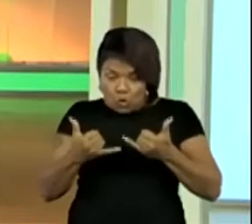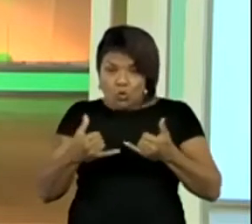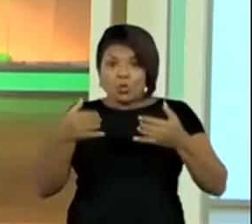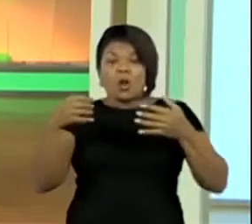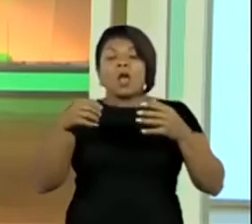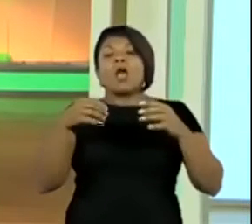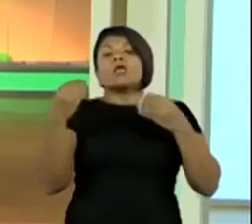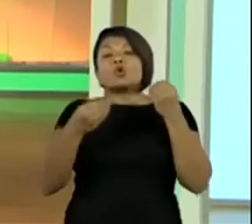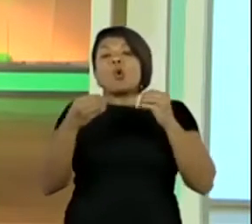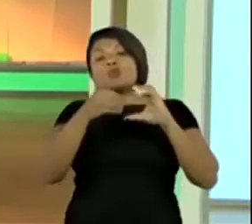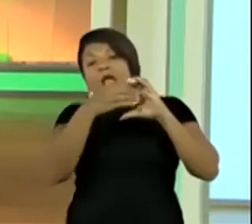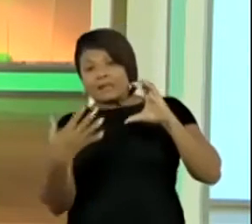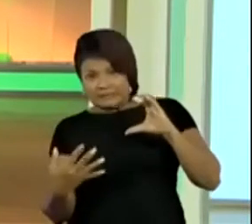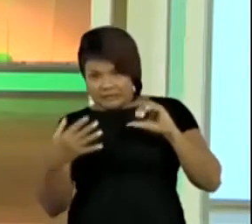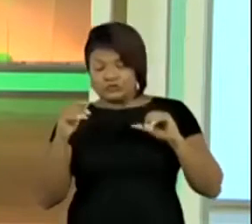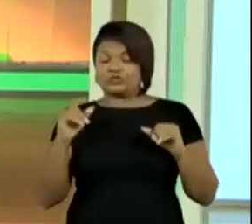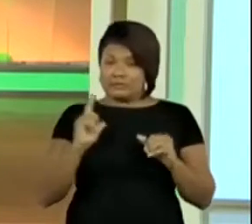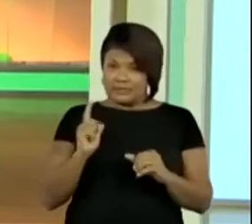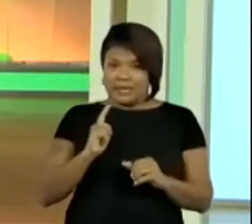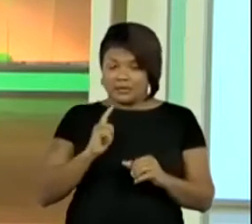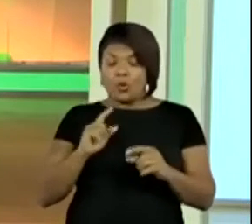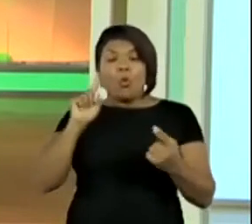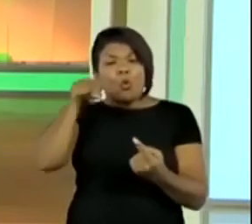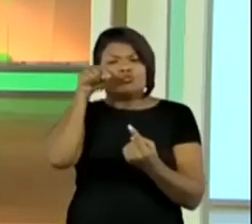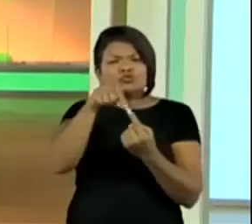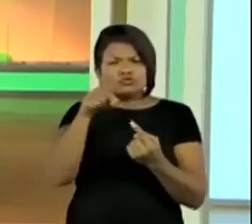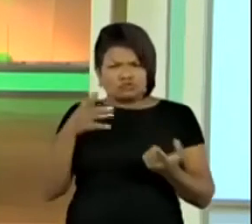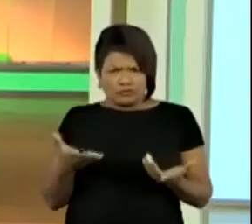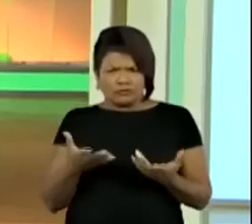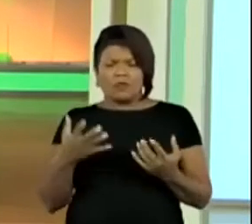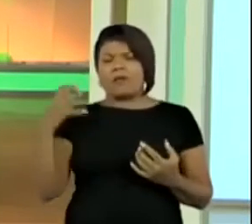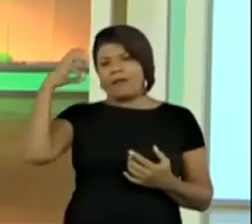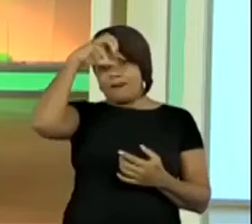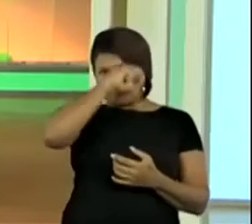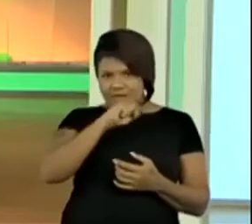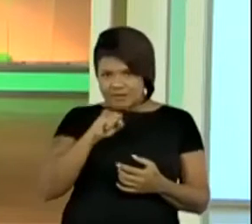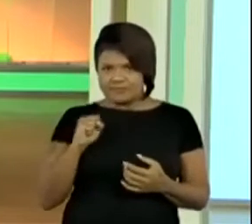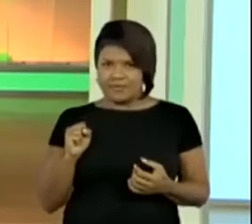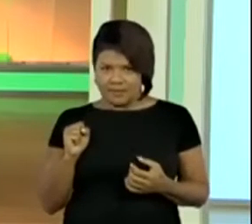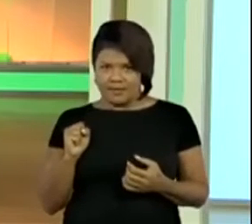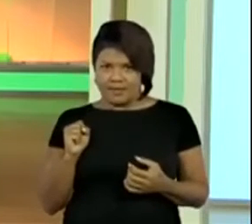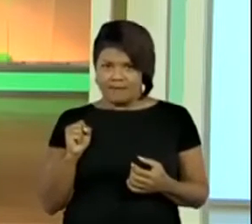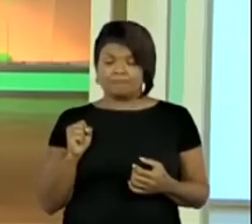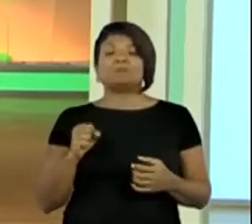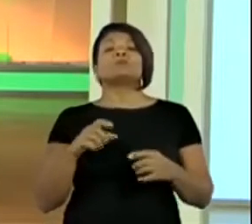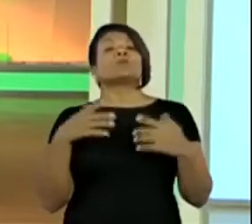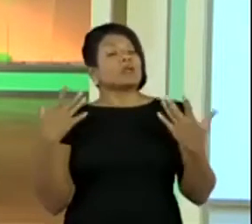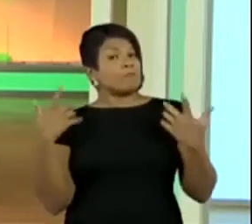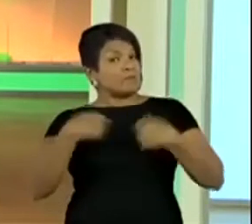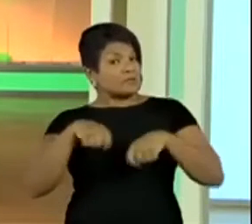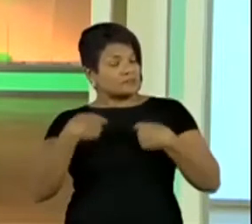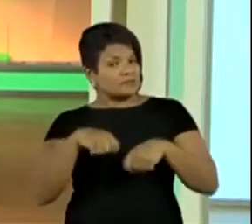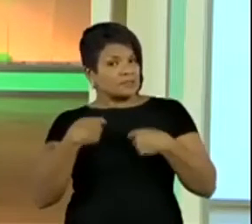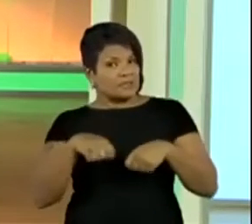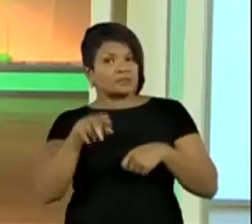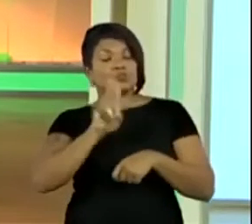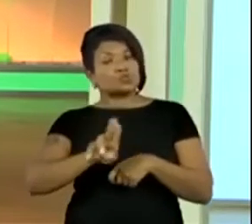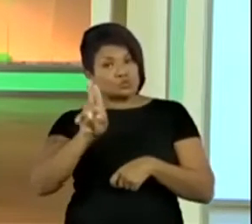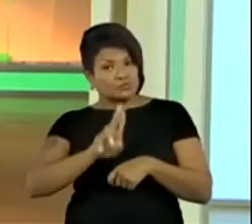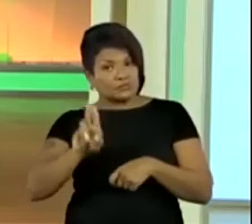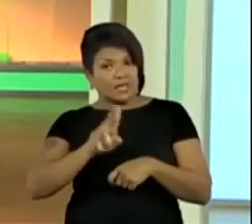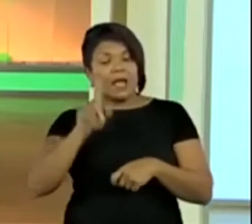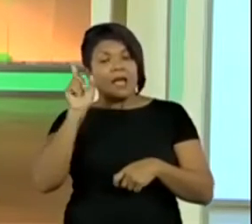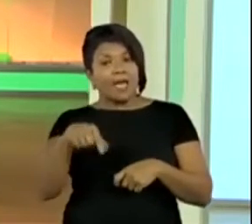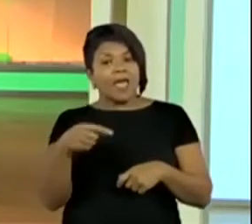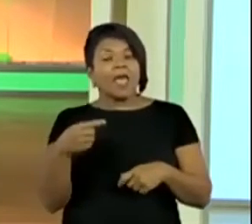objetivos desse jogo, ele é aprender, a aprendizagem que serão utilizadas nesta aula são